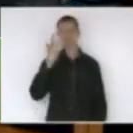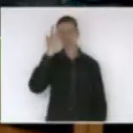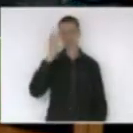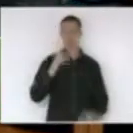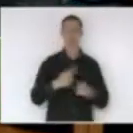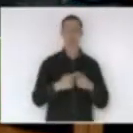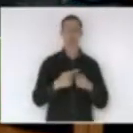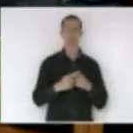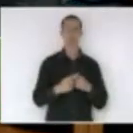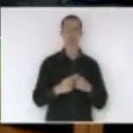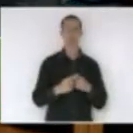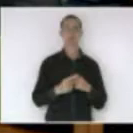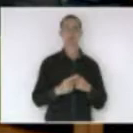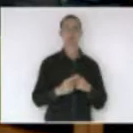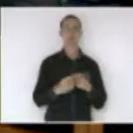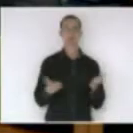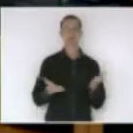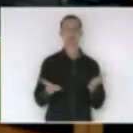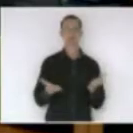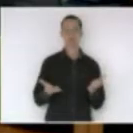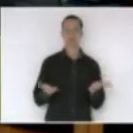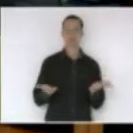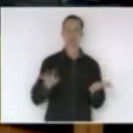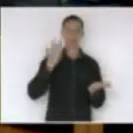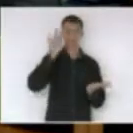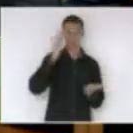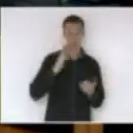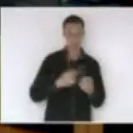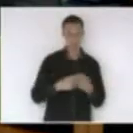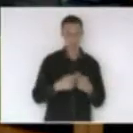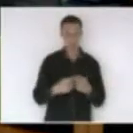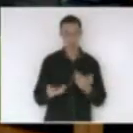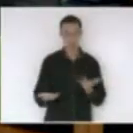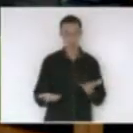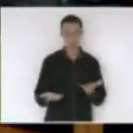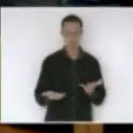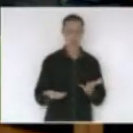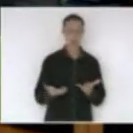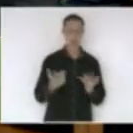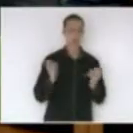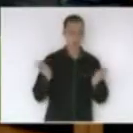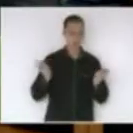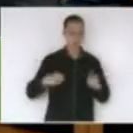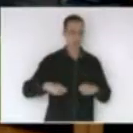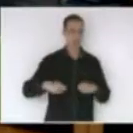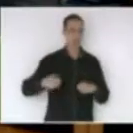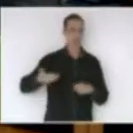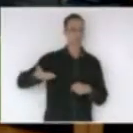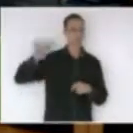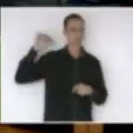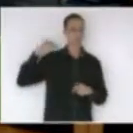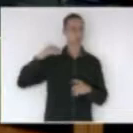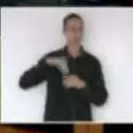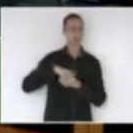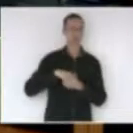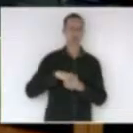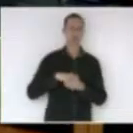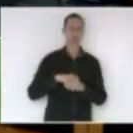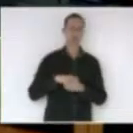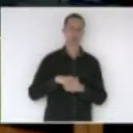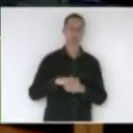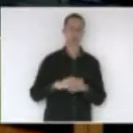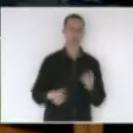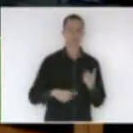não é importante nesse momento nós discutimos isso, mas já poderia ter sido votado a tempo. segundo